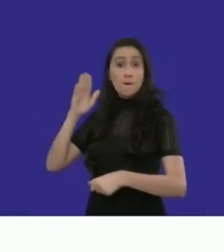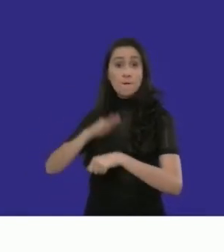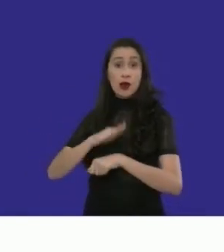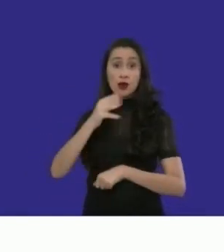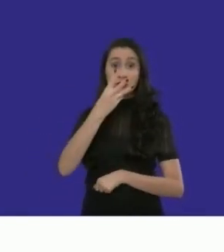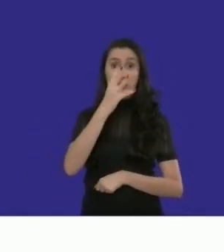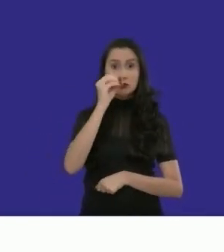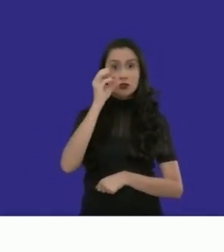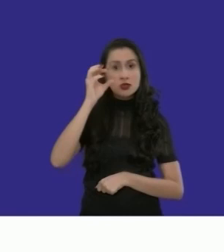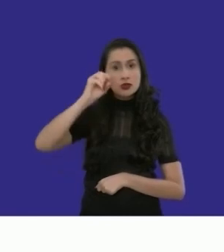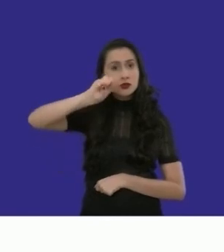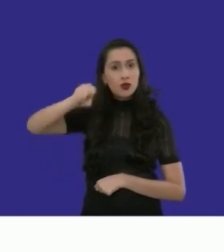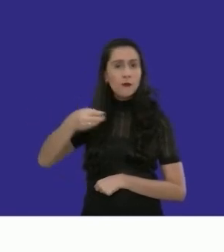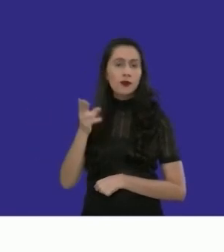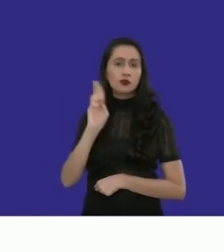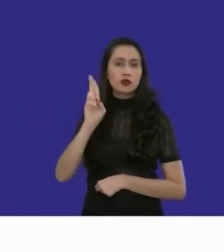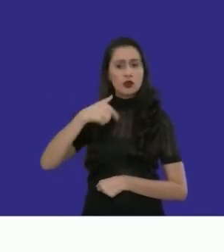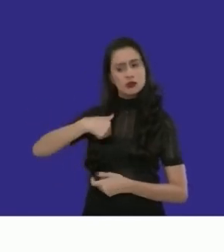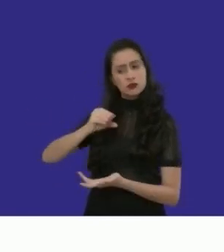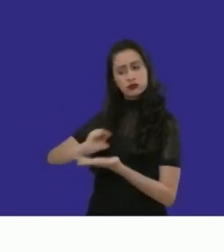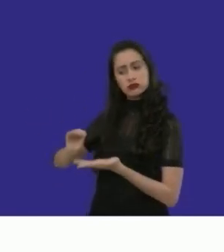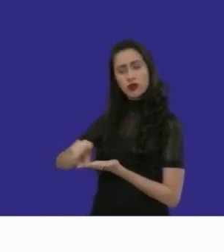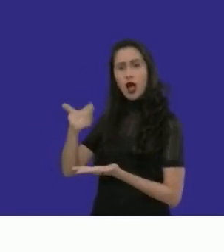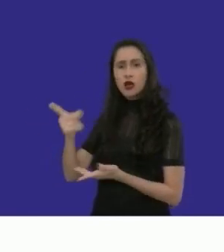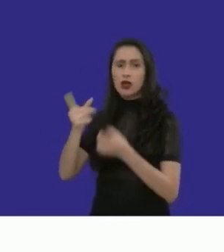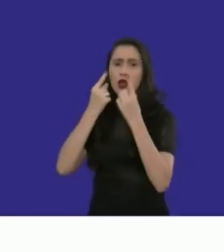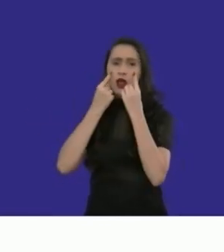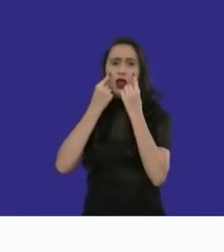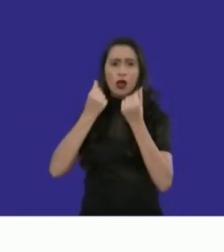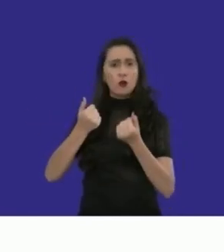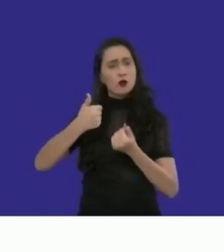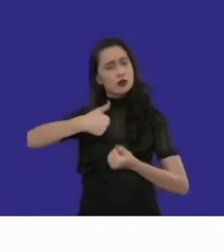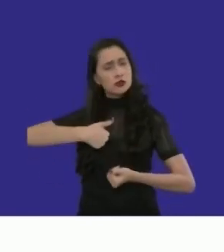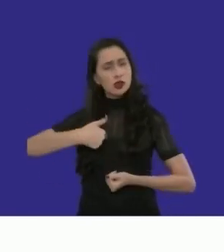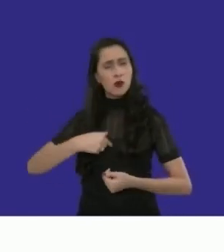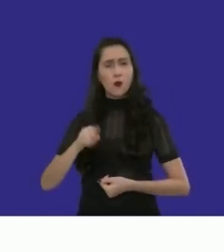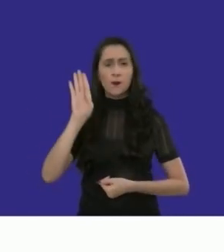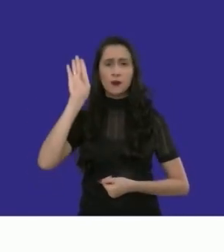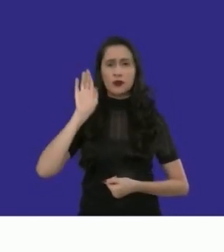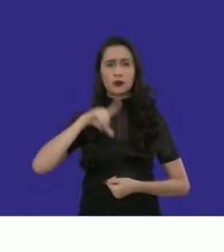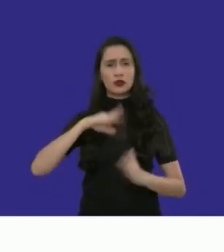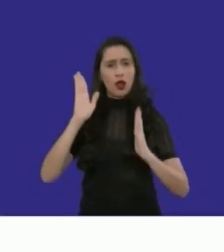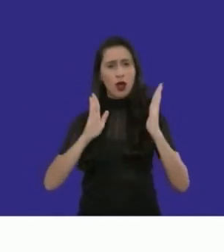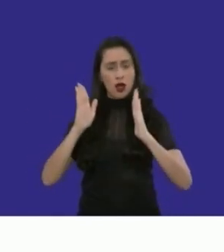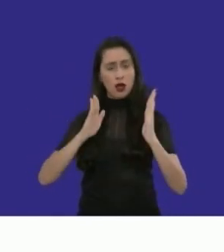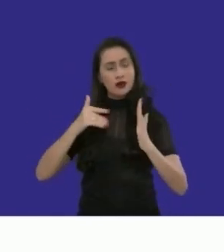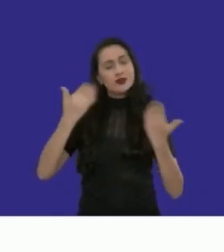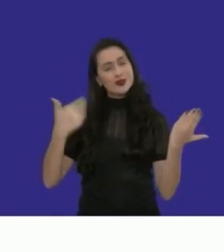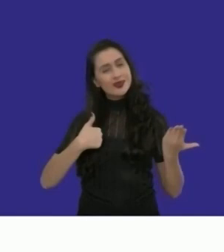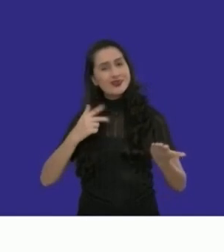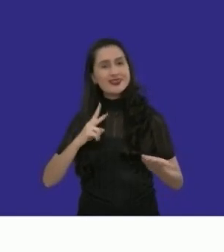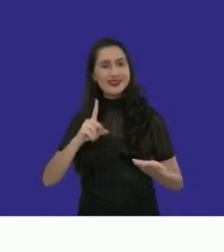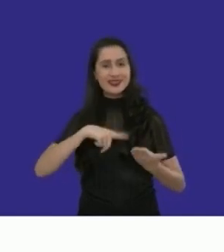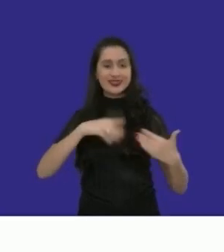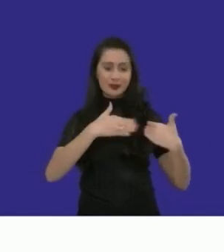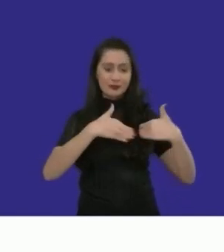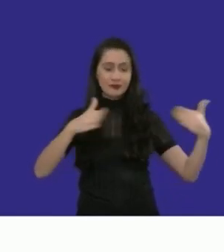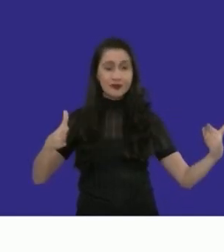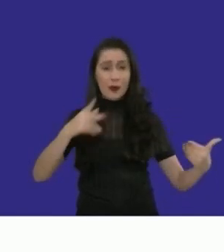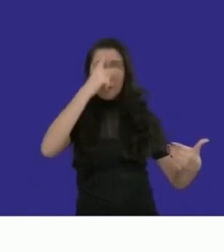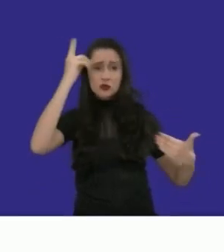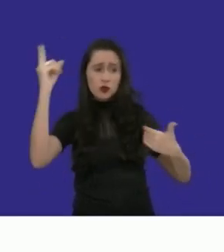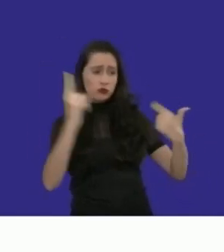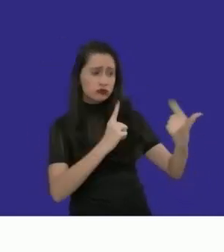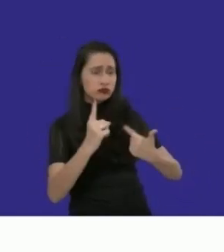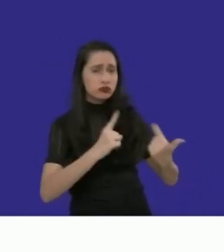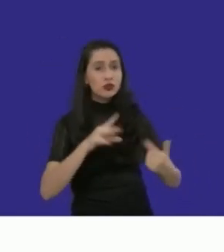são mais de 300 milhões de reais investidos em Alagoas através do meu mandato. Estarei sempre com as portas abertas para